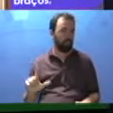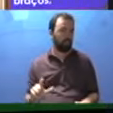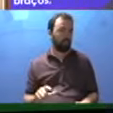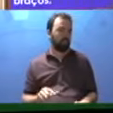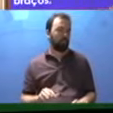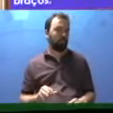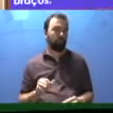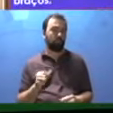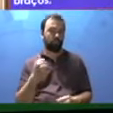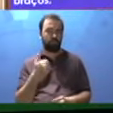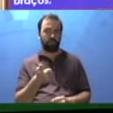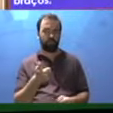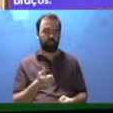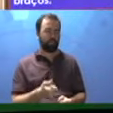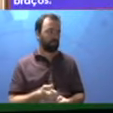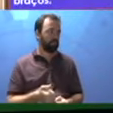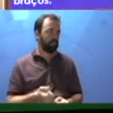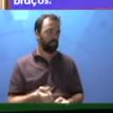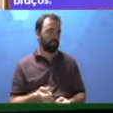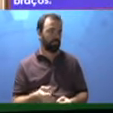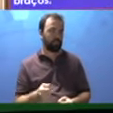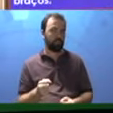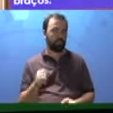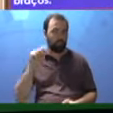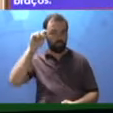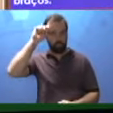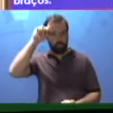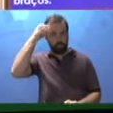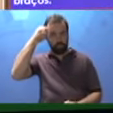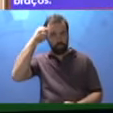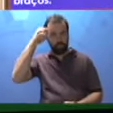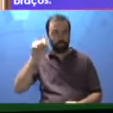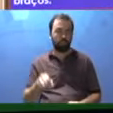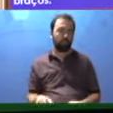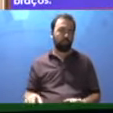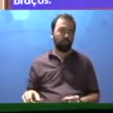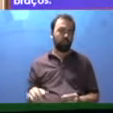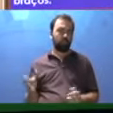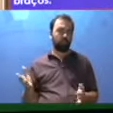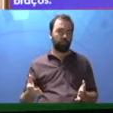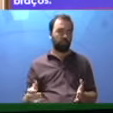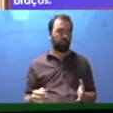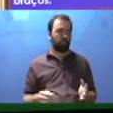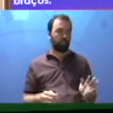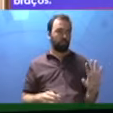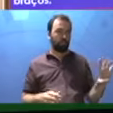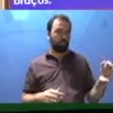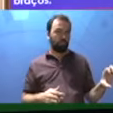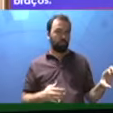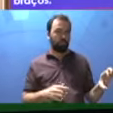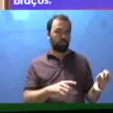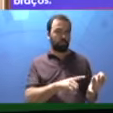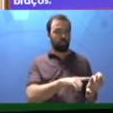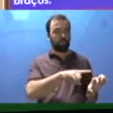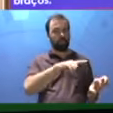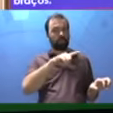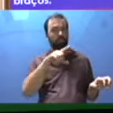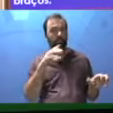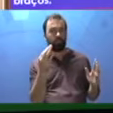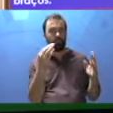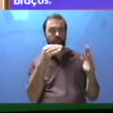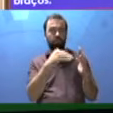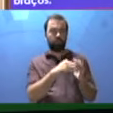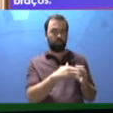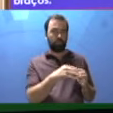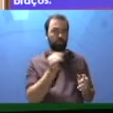Acertou? Muito bem. De preto, da sala dos cocares, até a sala